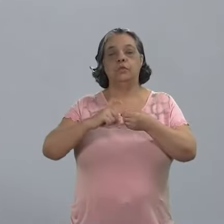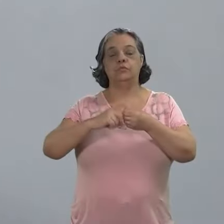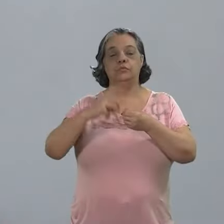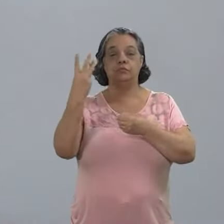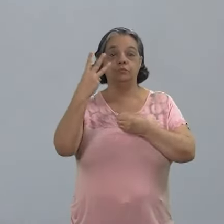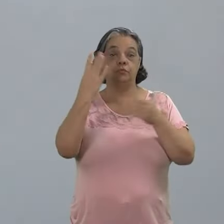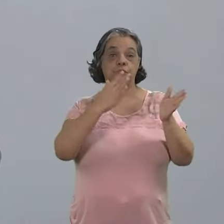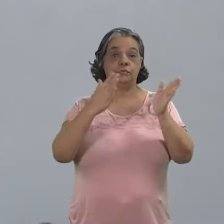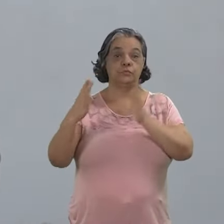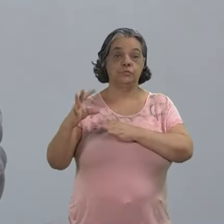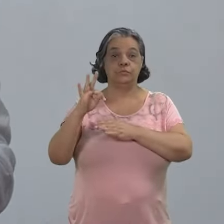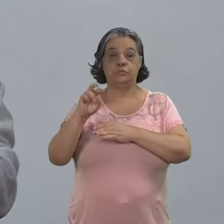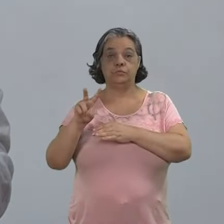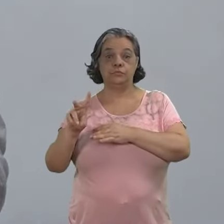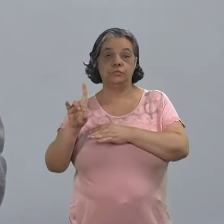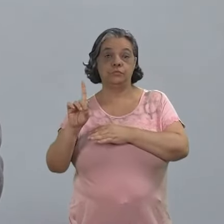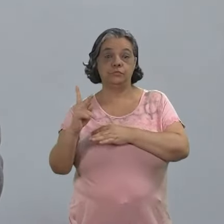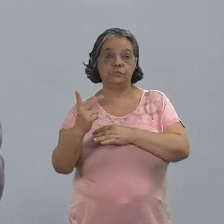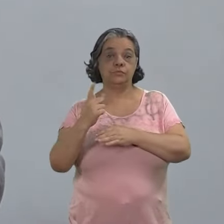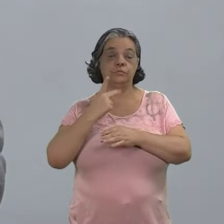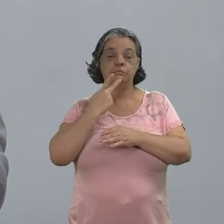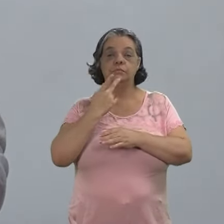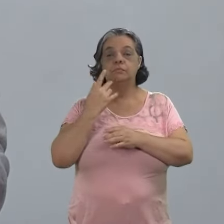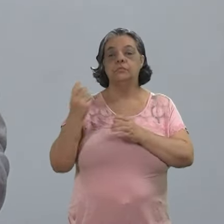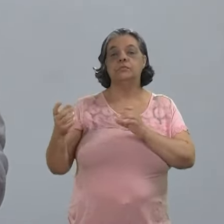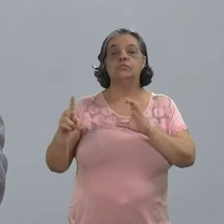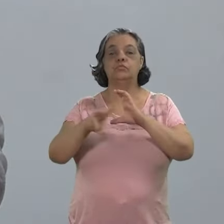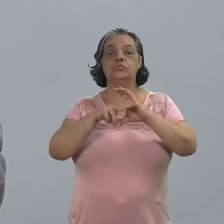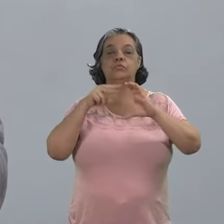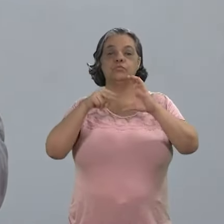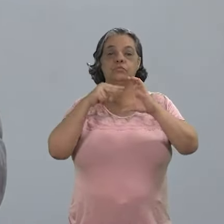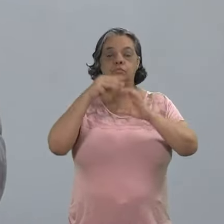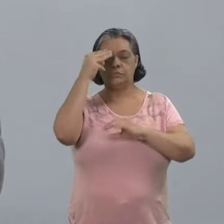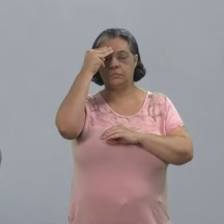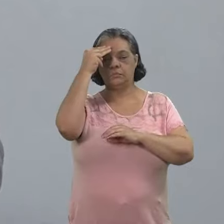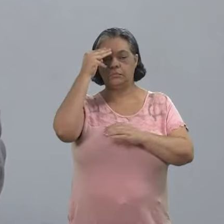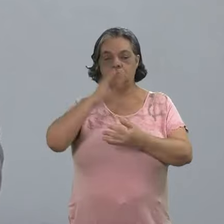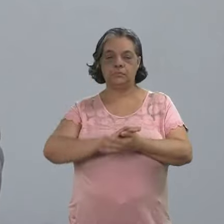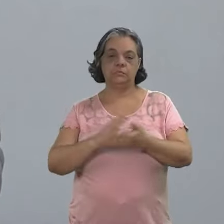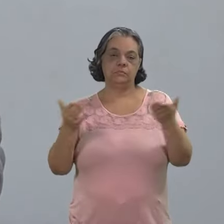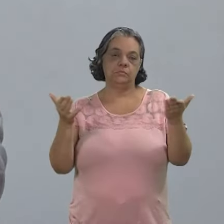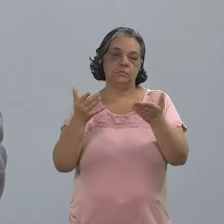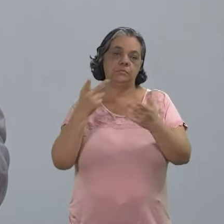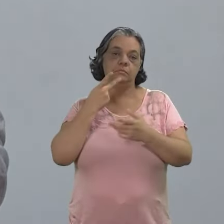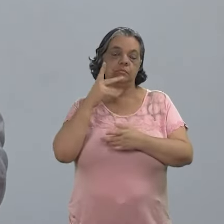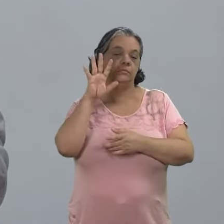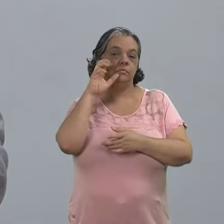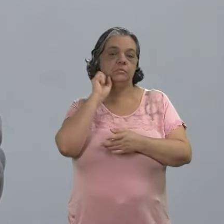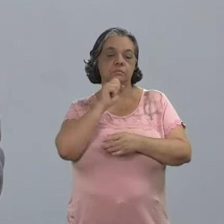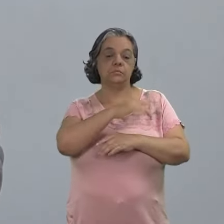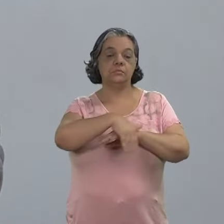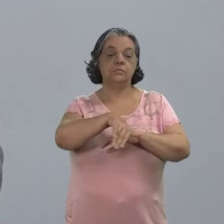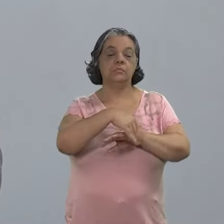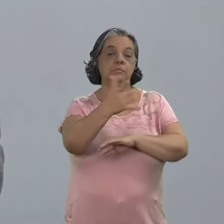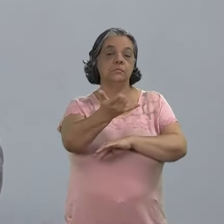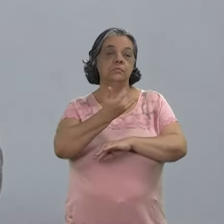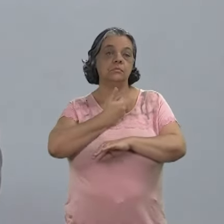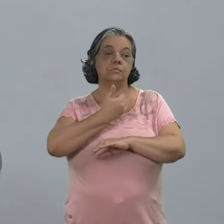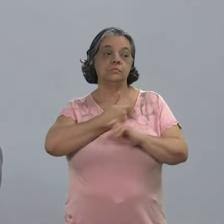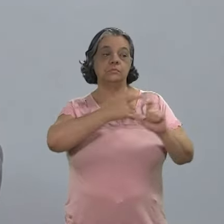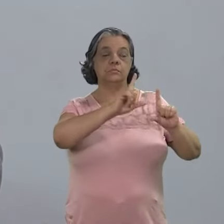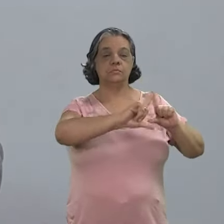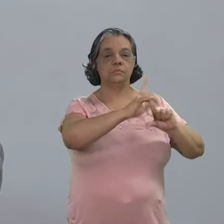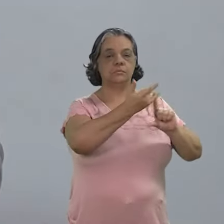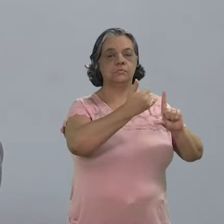Estamos de volta com o terceiro bloco do TVDH, que nesta edição fala sobre audiovisual e memória. Agora vamos ouvir o que dizem as